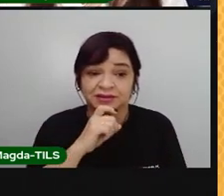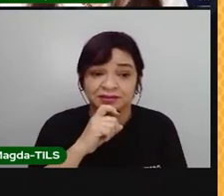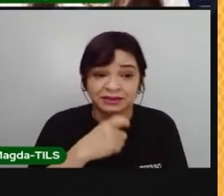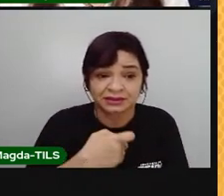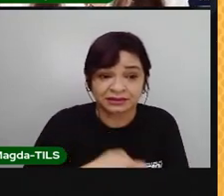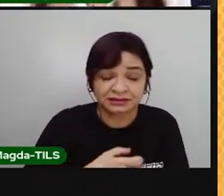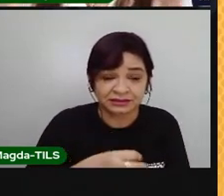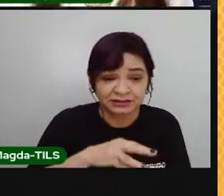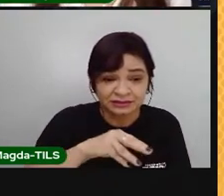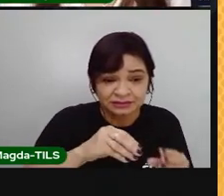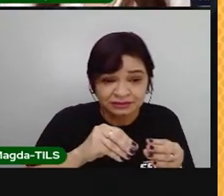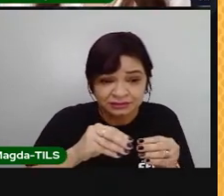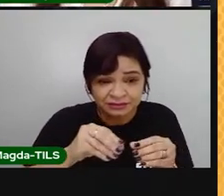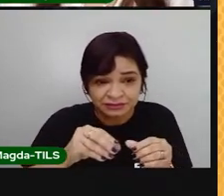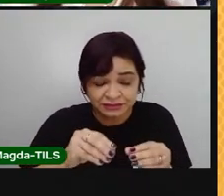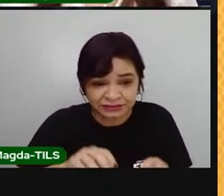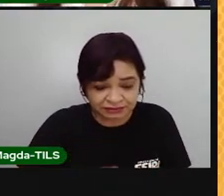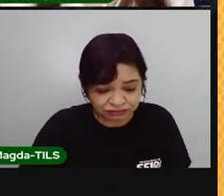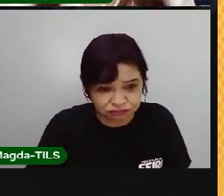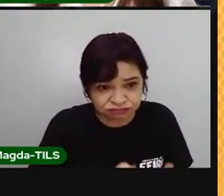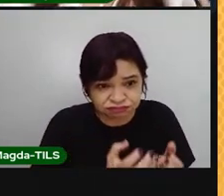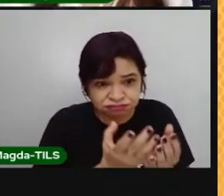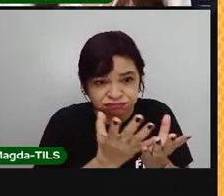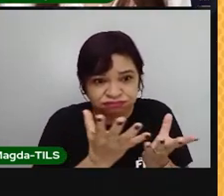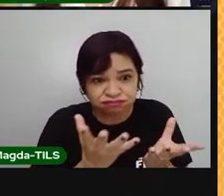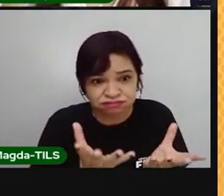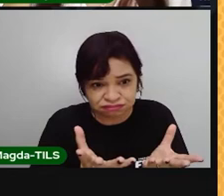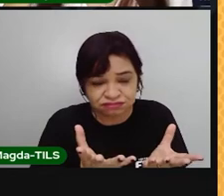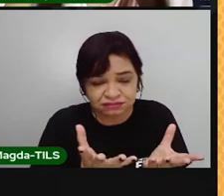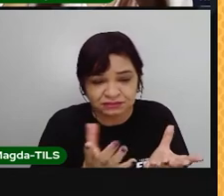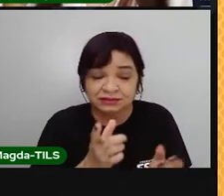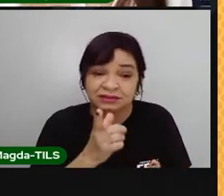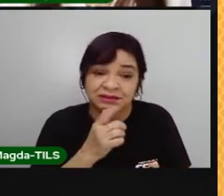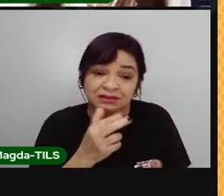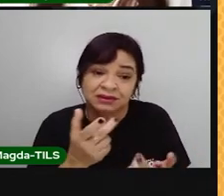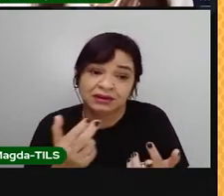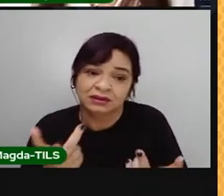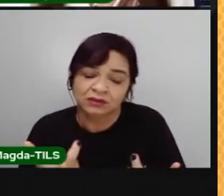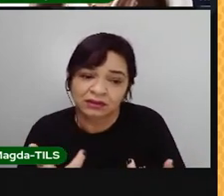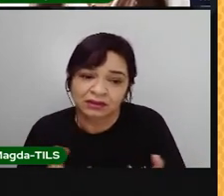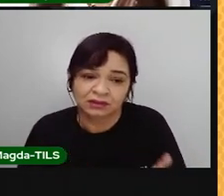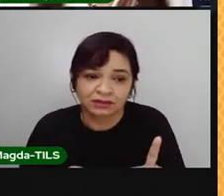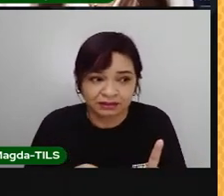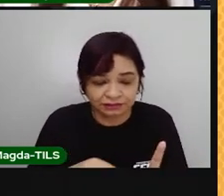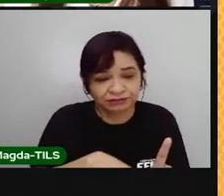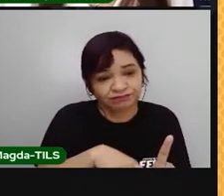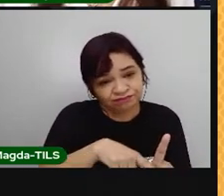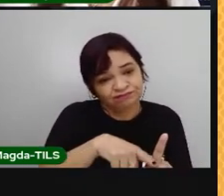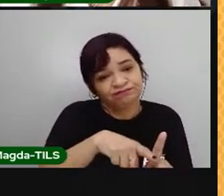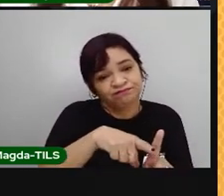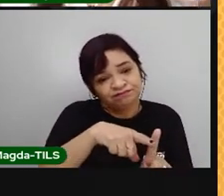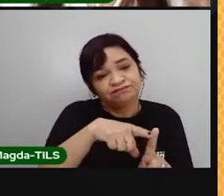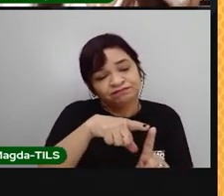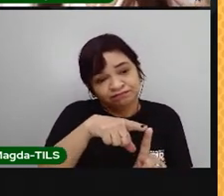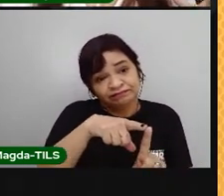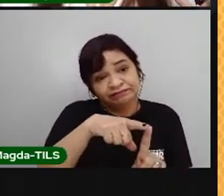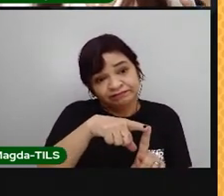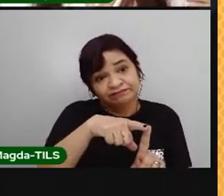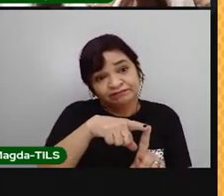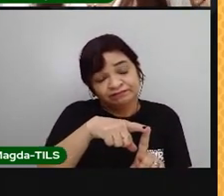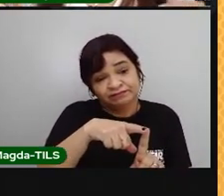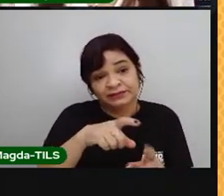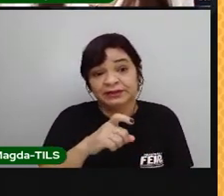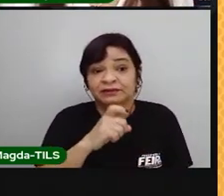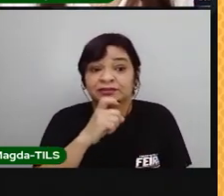então esse copo vai transbordar. É o que está acontecendo com o nível do mar, que é esse nivelamento do mar. Como as janeiras